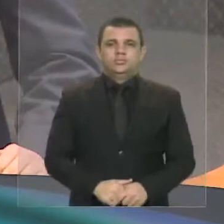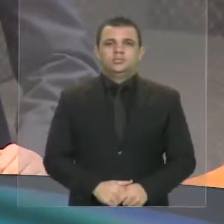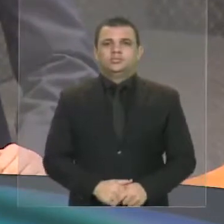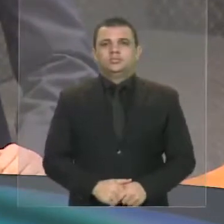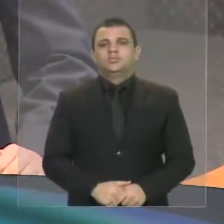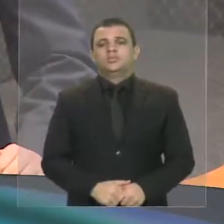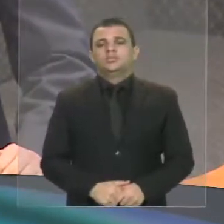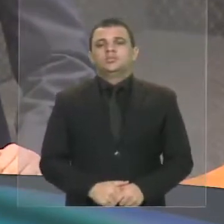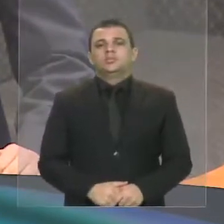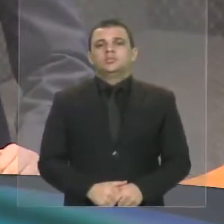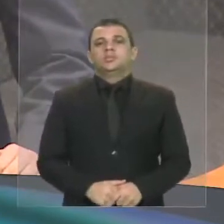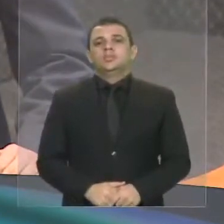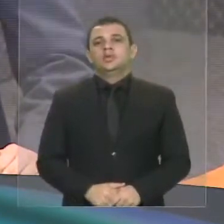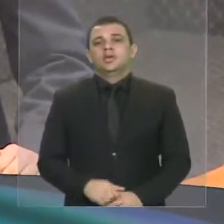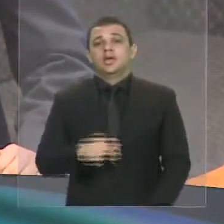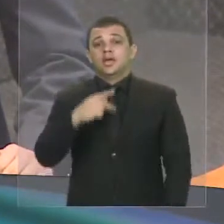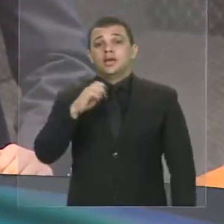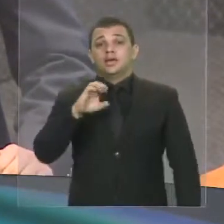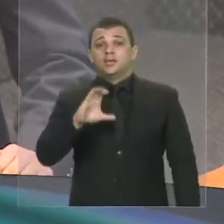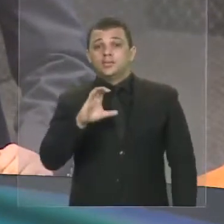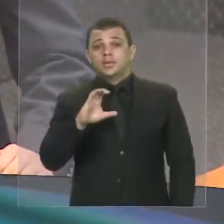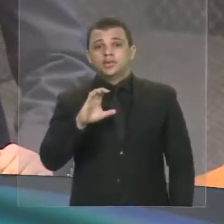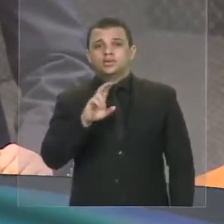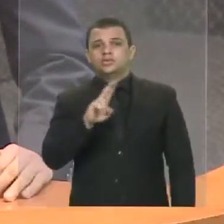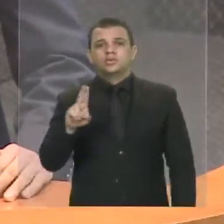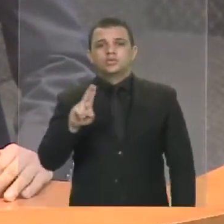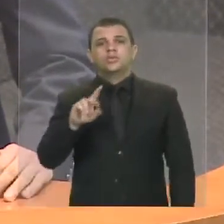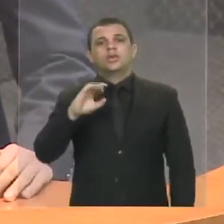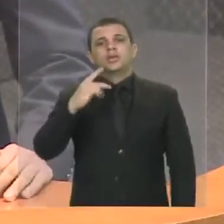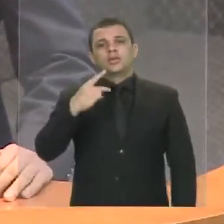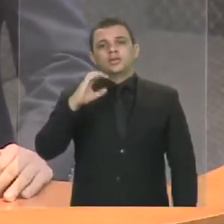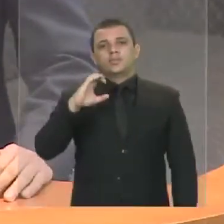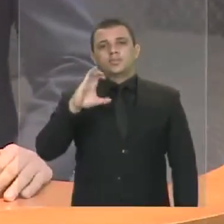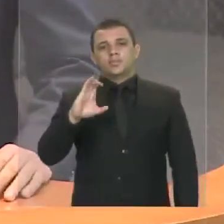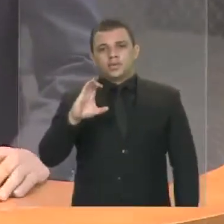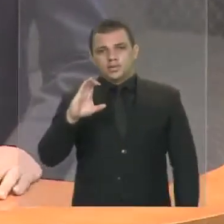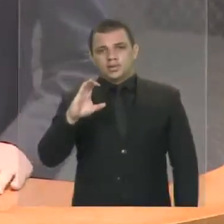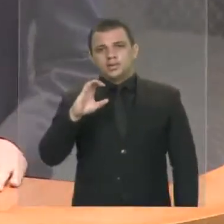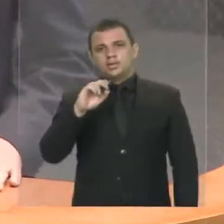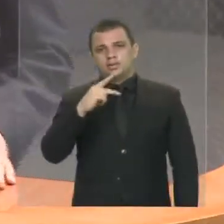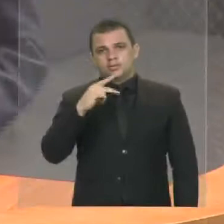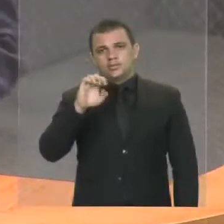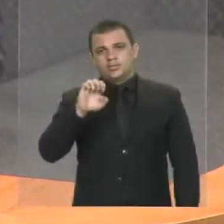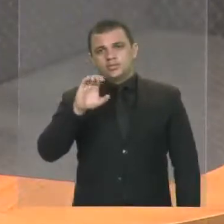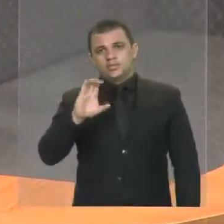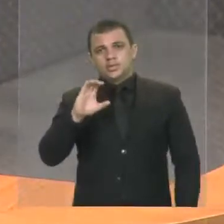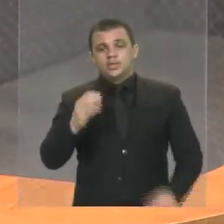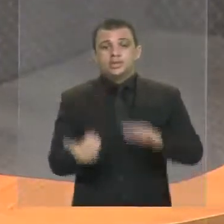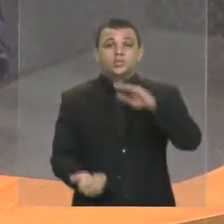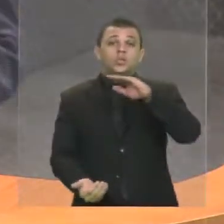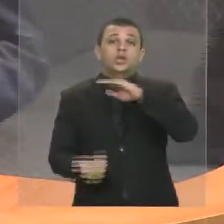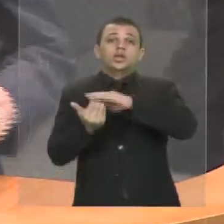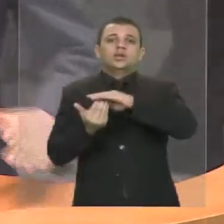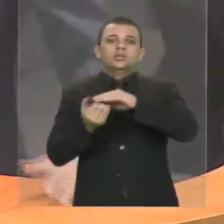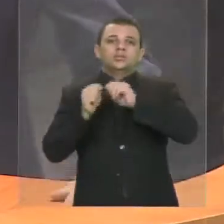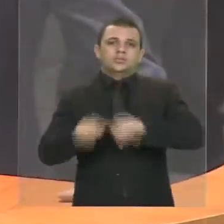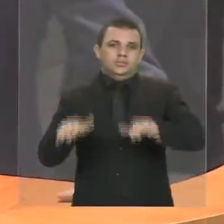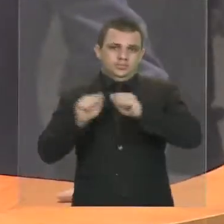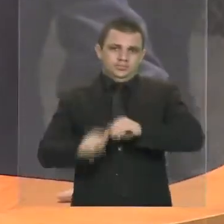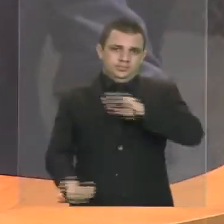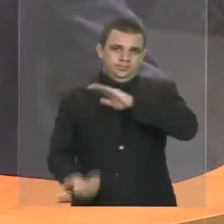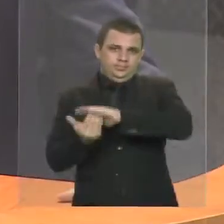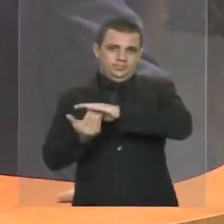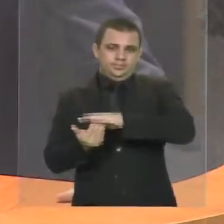A PEC chamada a PEC do teto, do teto de gastos, na verdade, é uma PEC